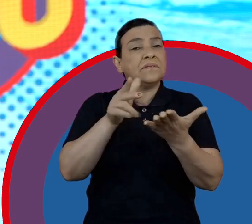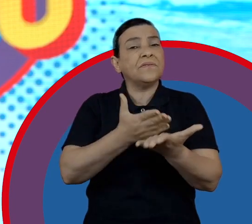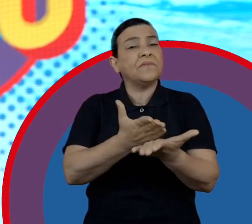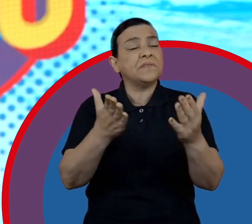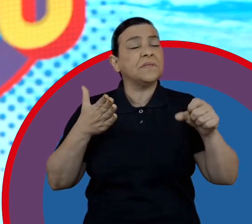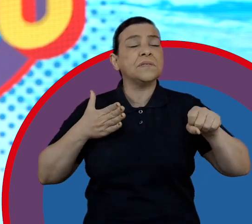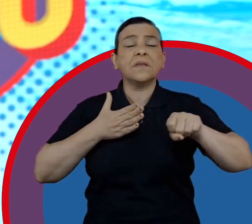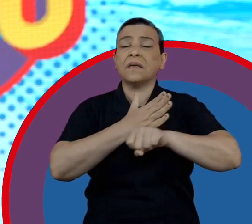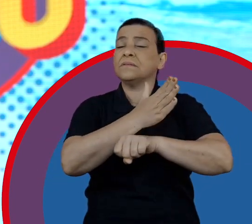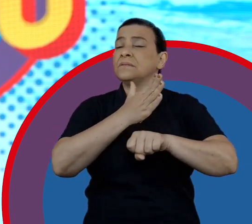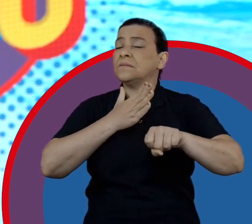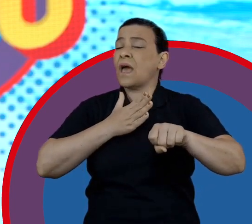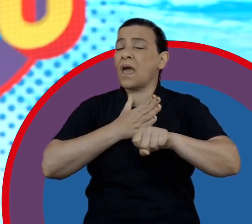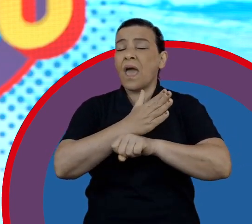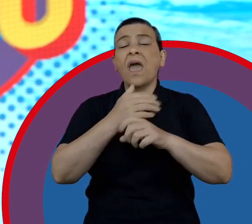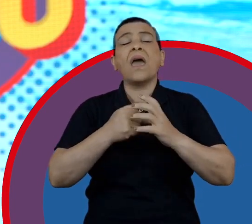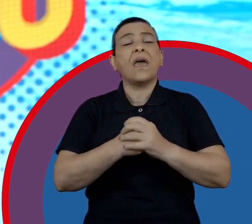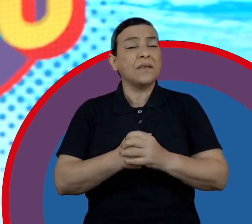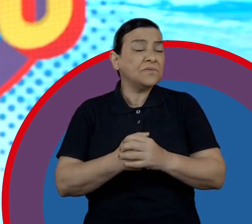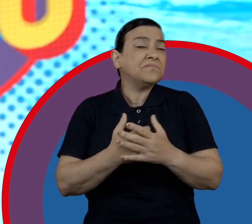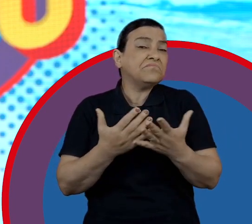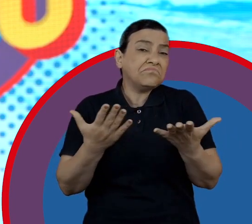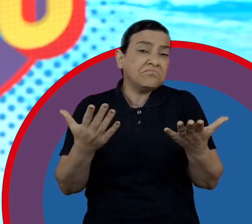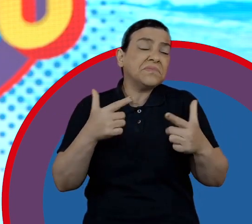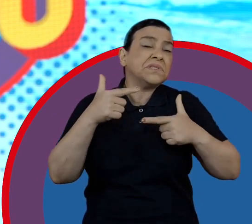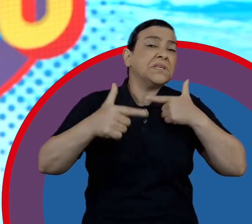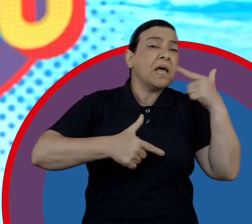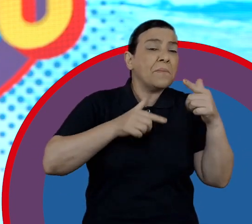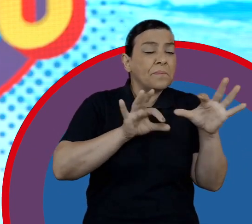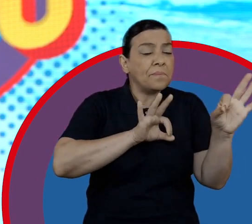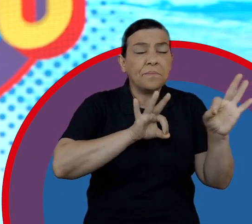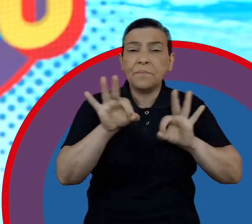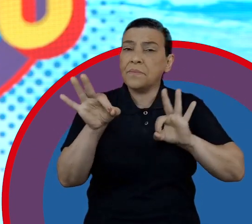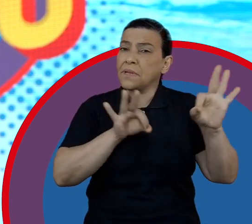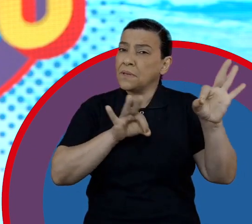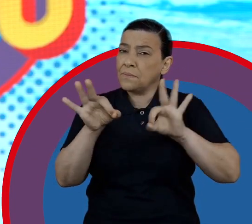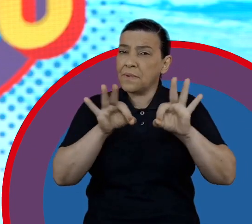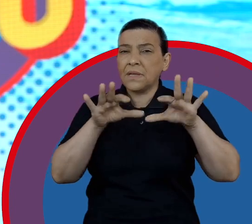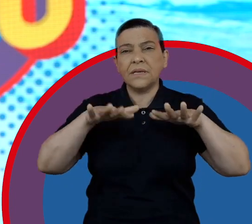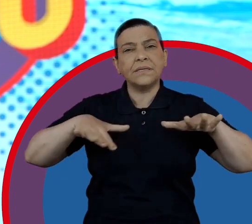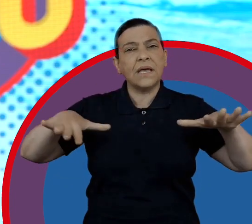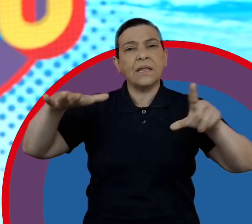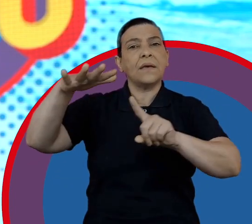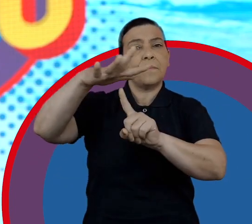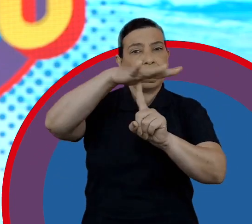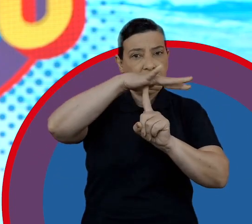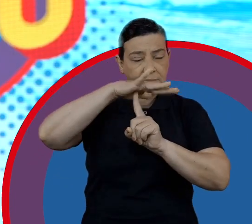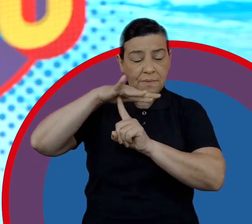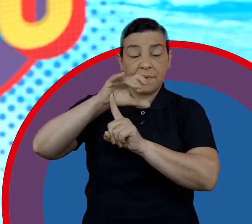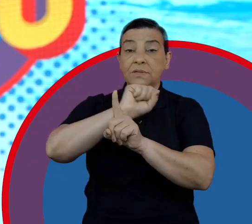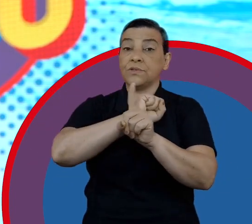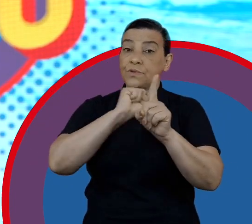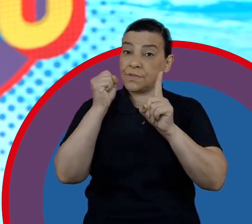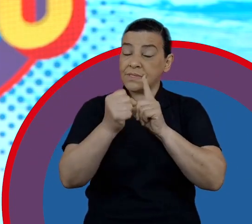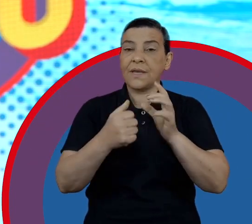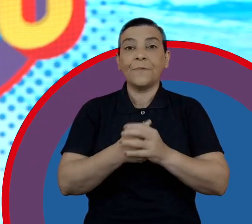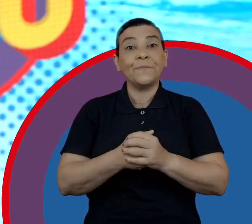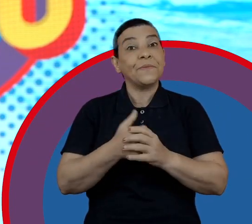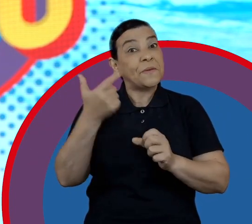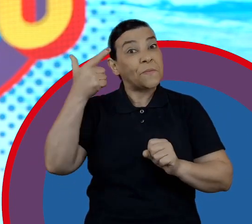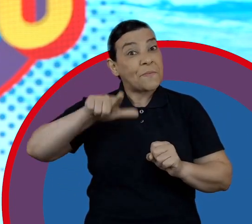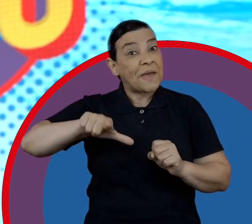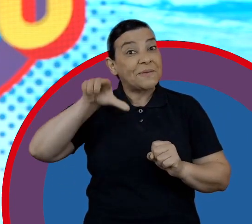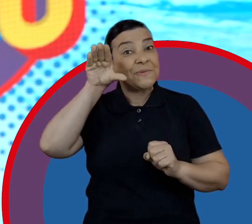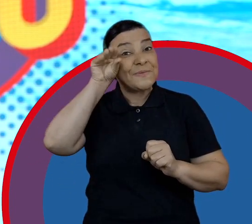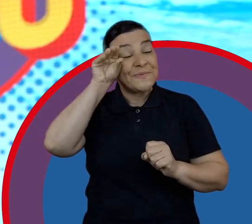vão poder ter acesso ao trabalho que a gente tem feito na parte de meio ambiente e na parte social. E